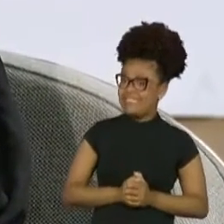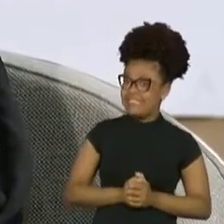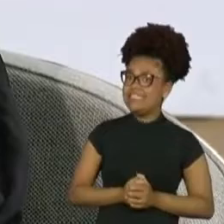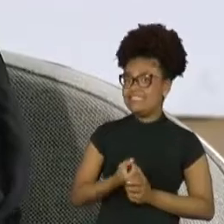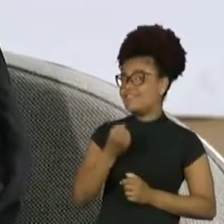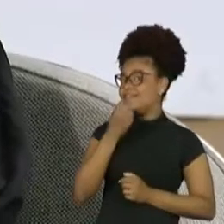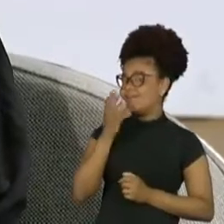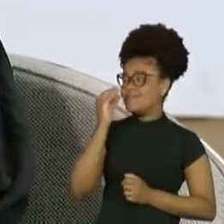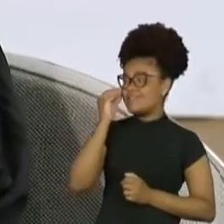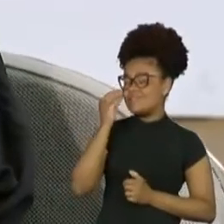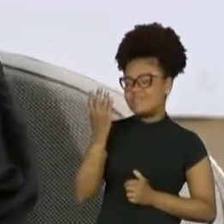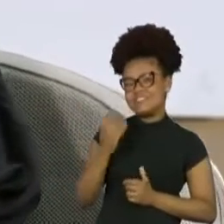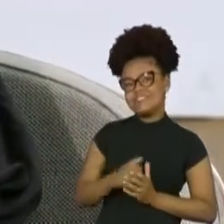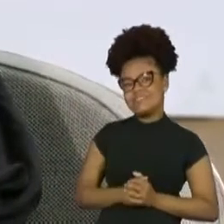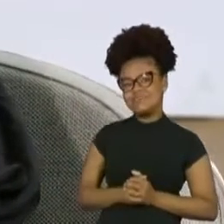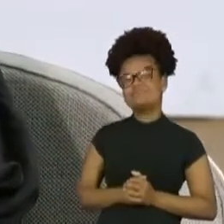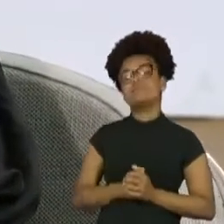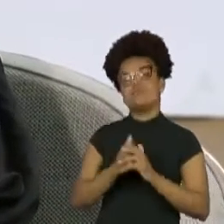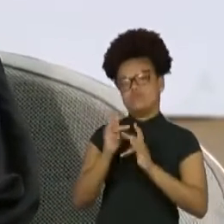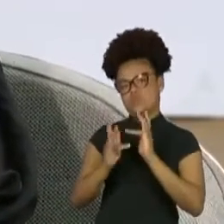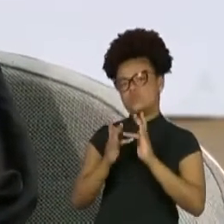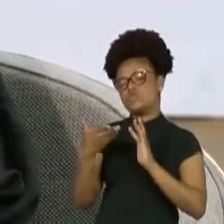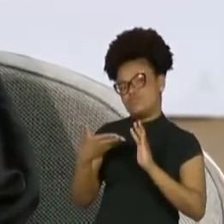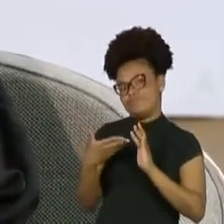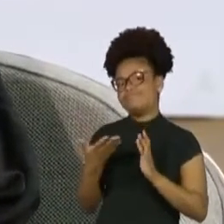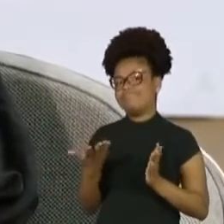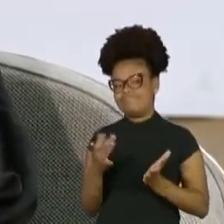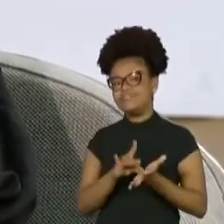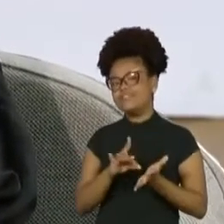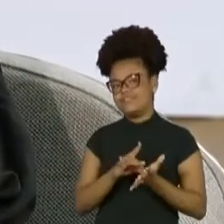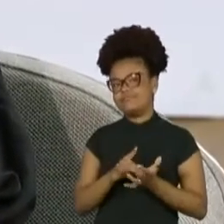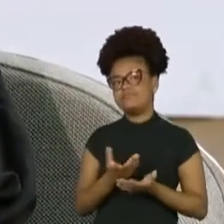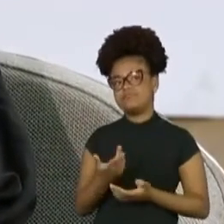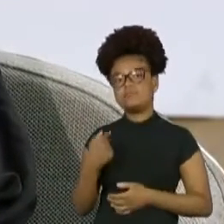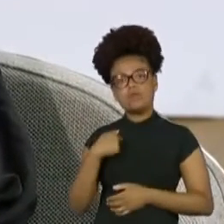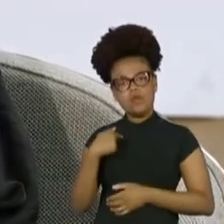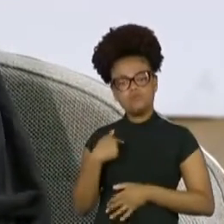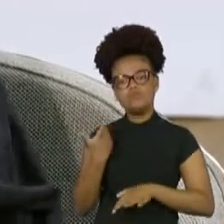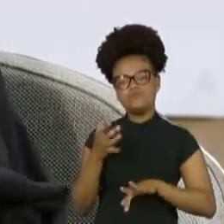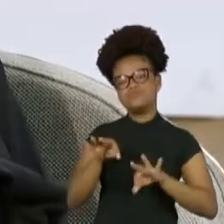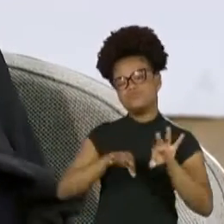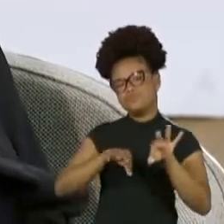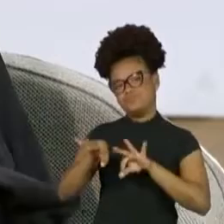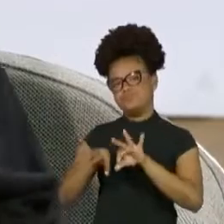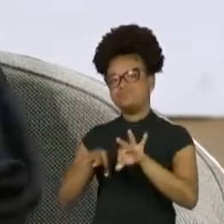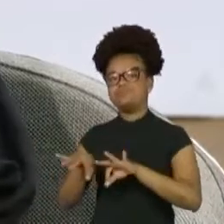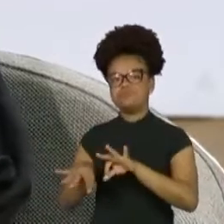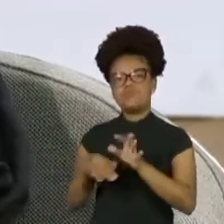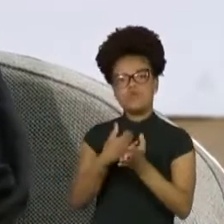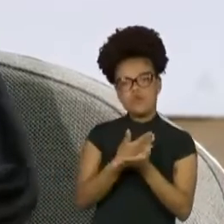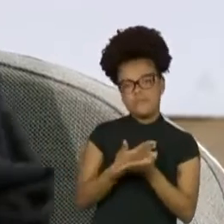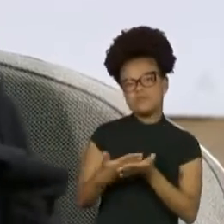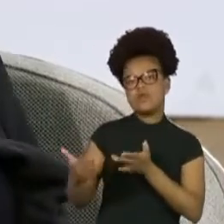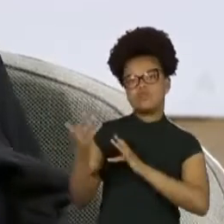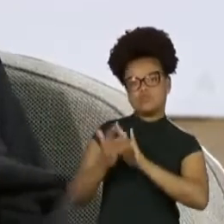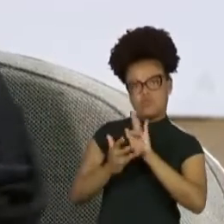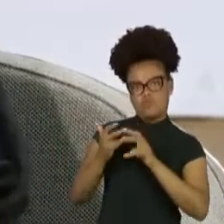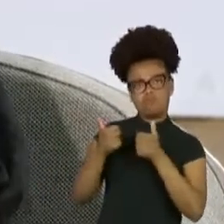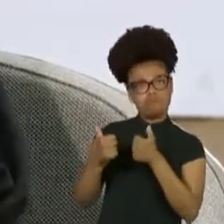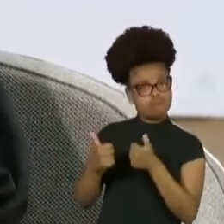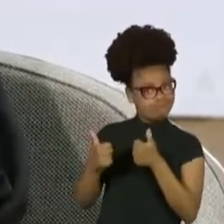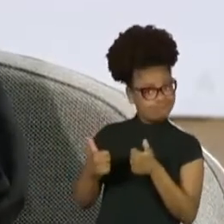eu estava ensaiando Roda Viva, uma peça ousada e, bom,